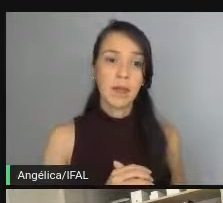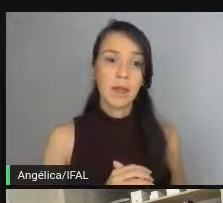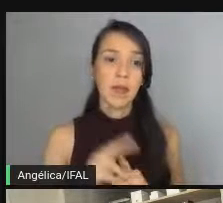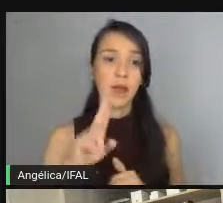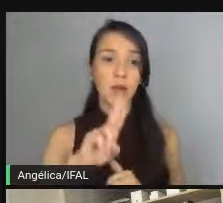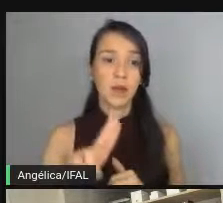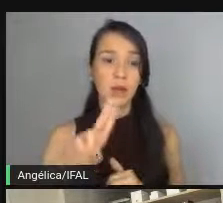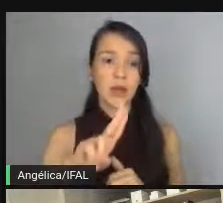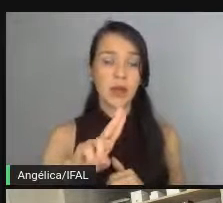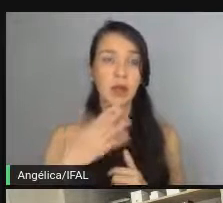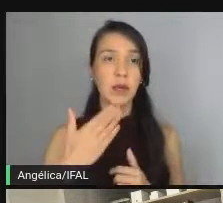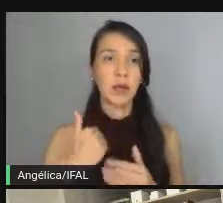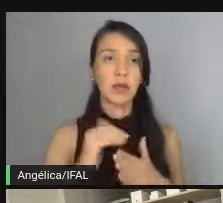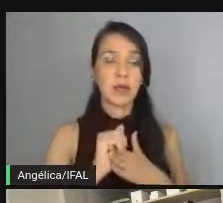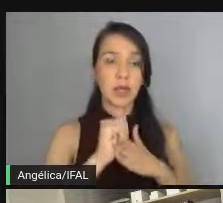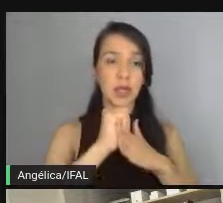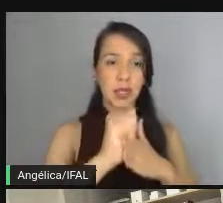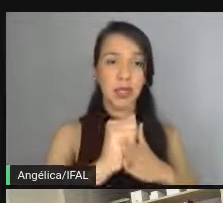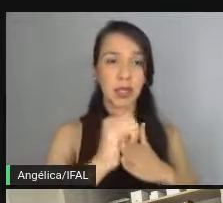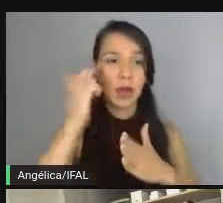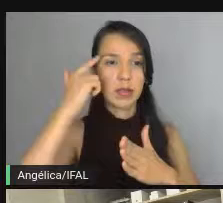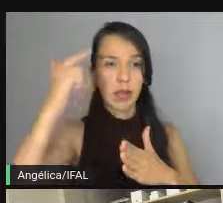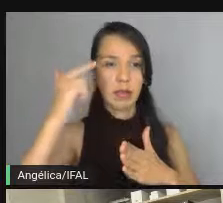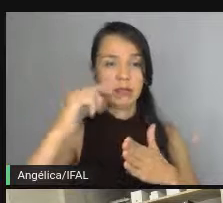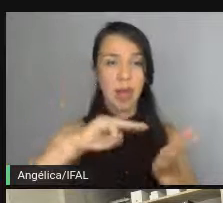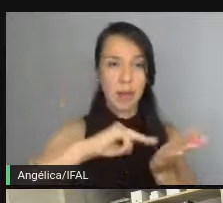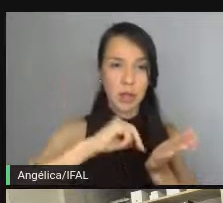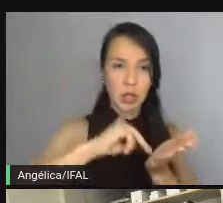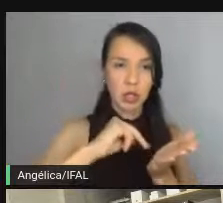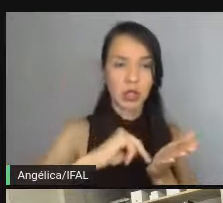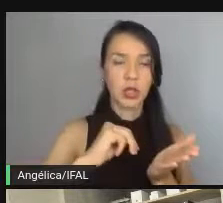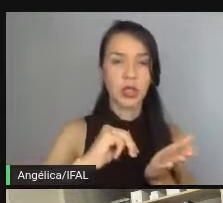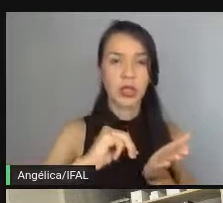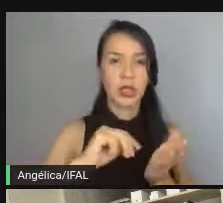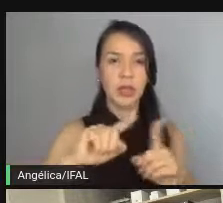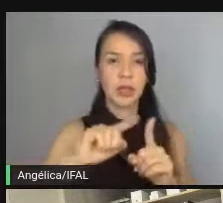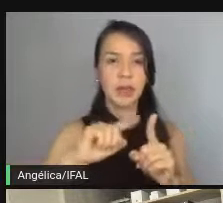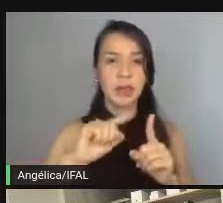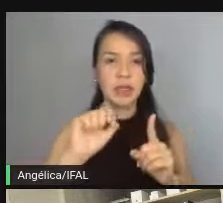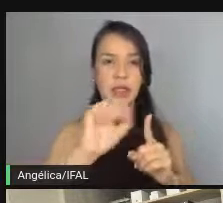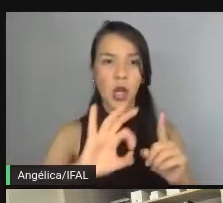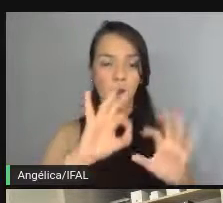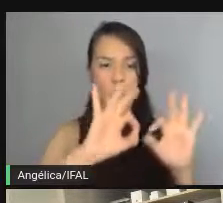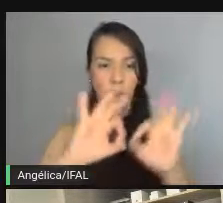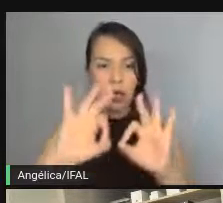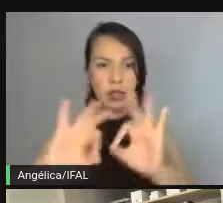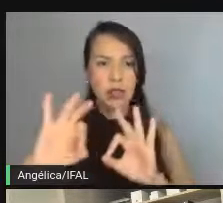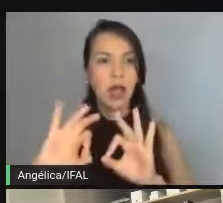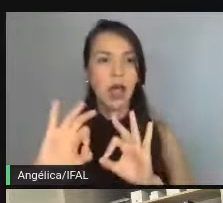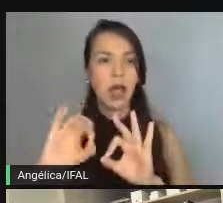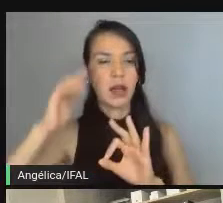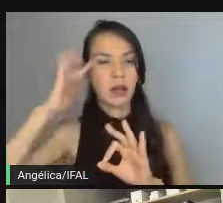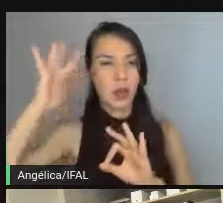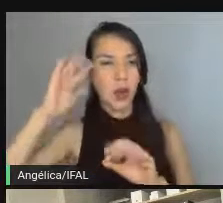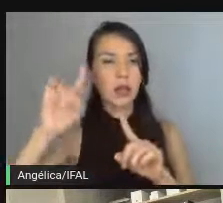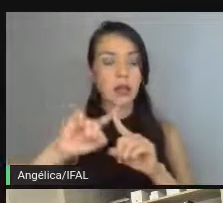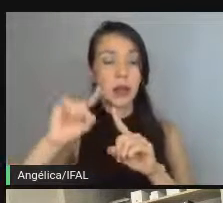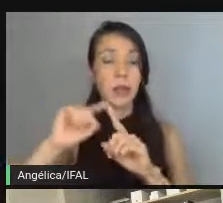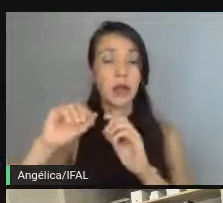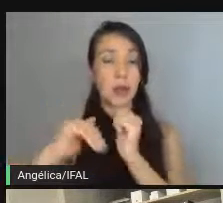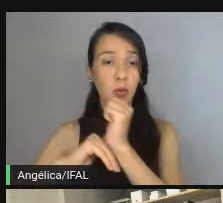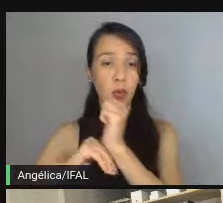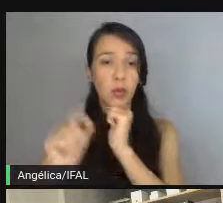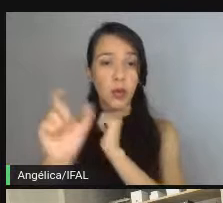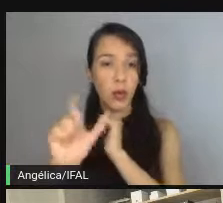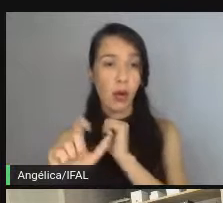usando essa, seguindo essa metodologia, esse grande jeitão de organizar o pensamento e o código casa